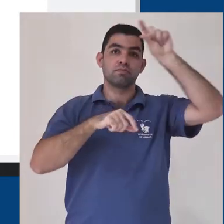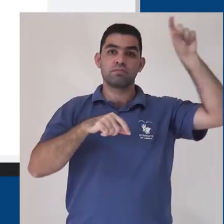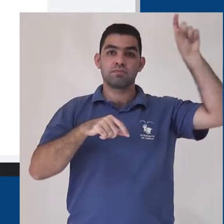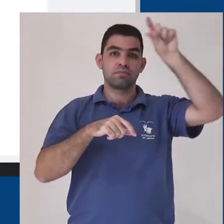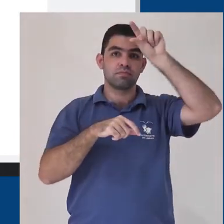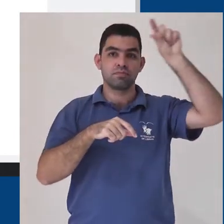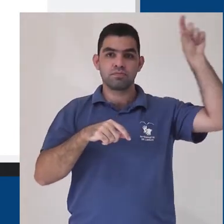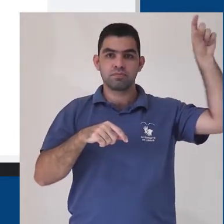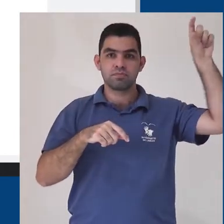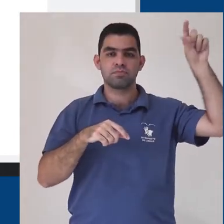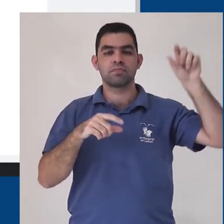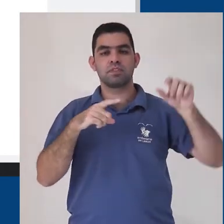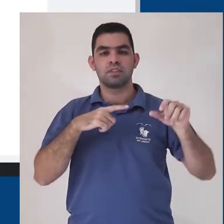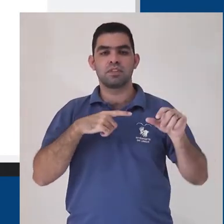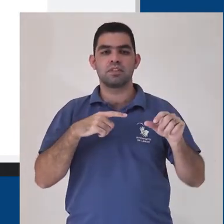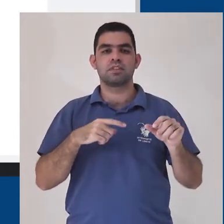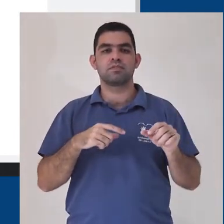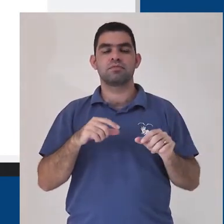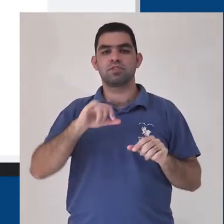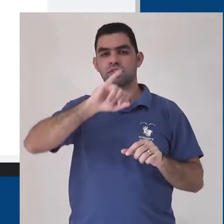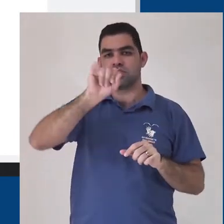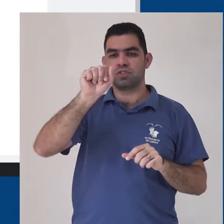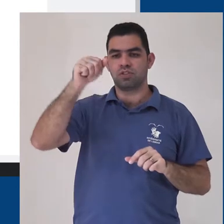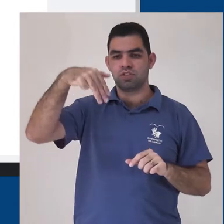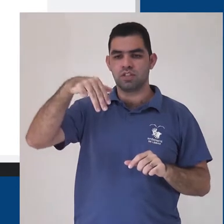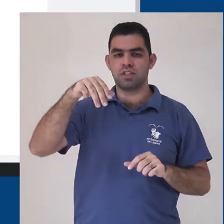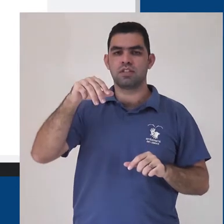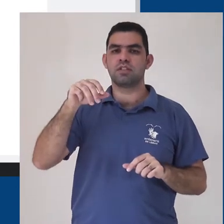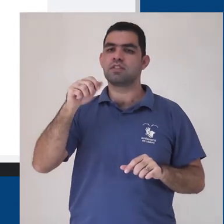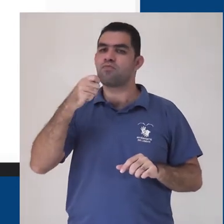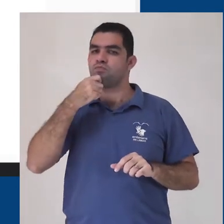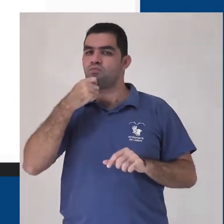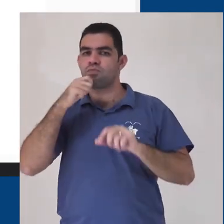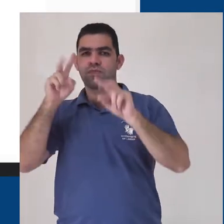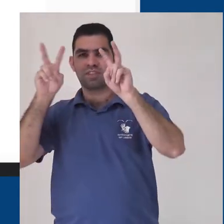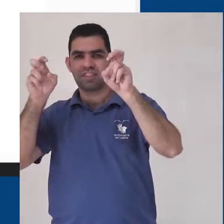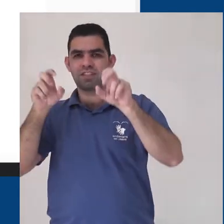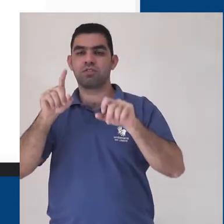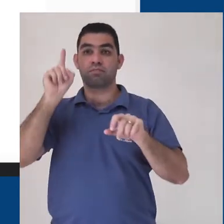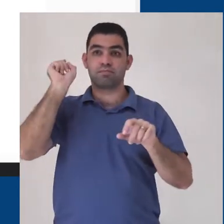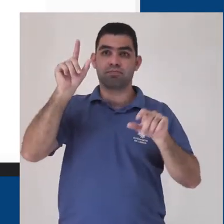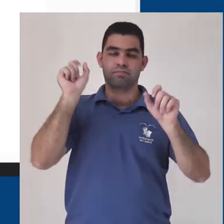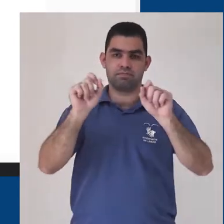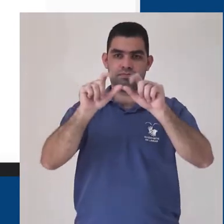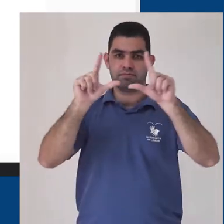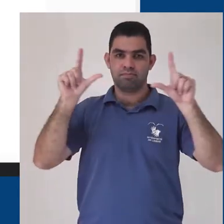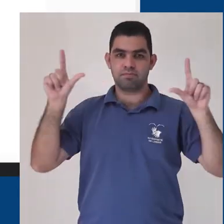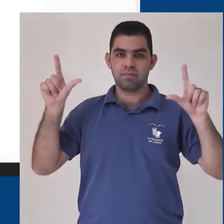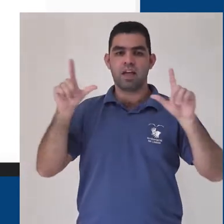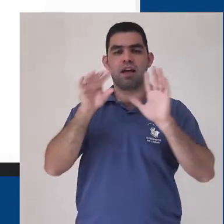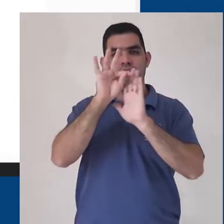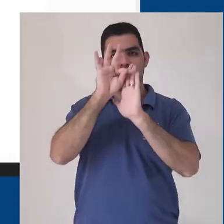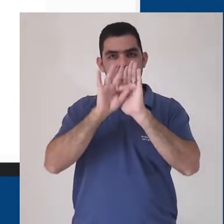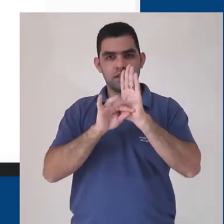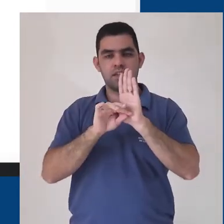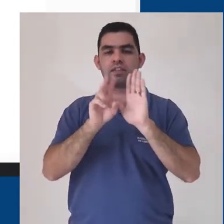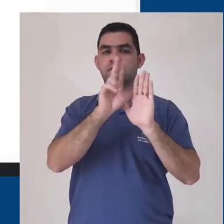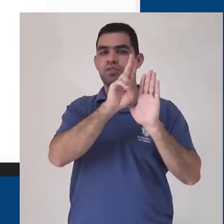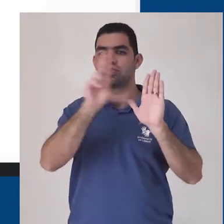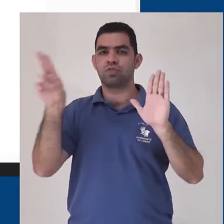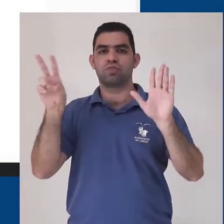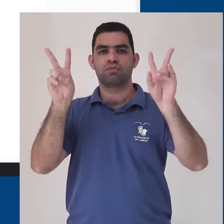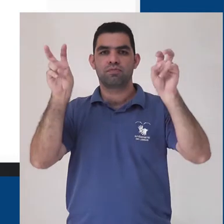esquerdo, podemos ver a frase Jam sem título. Clicamos sobre ela e nessa janela que se abre, digitamos o nome que